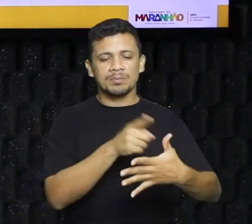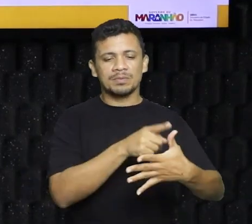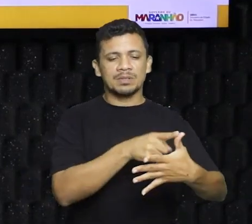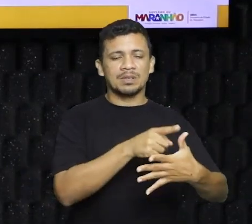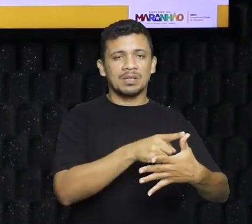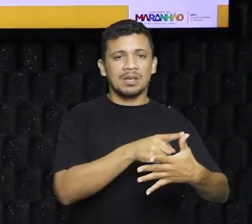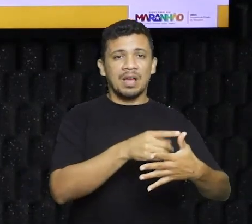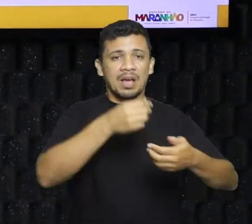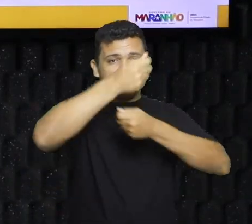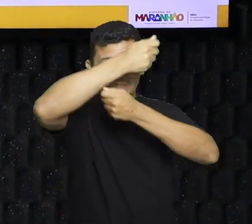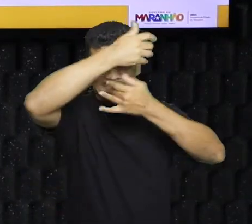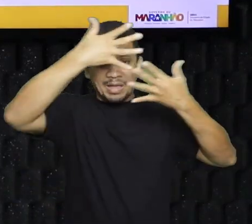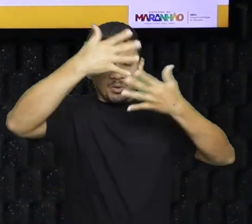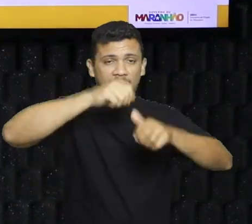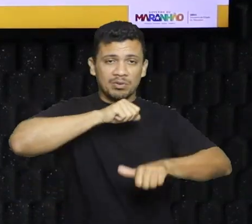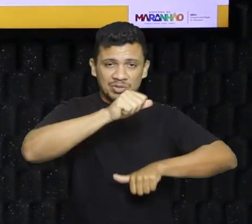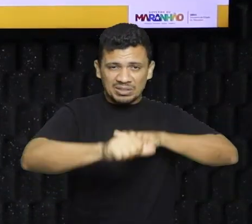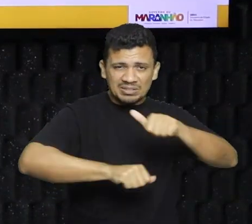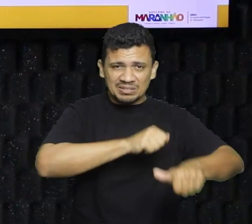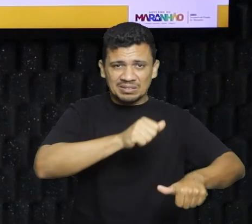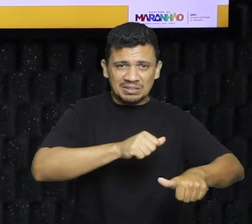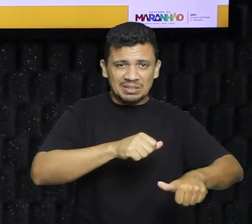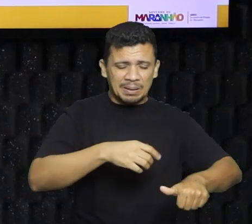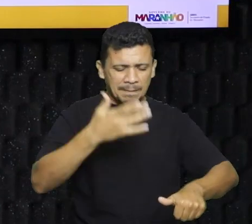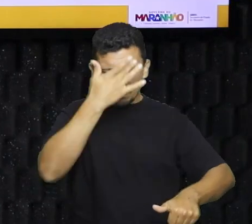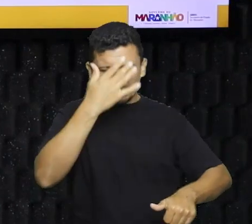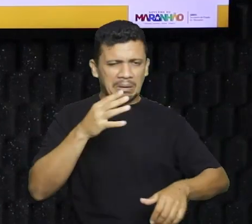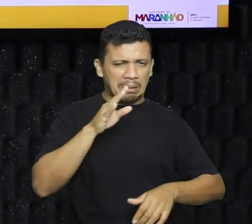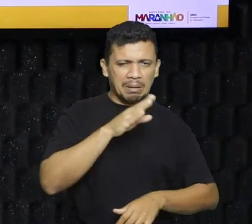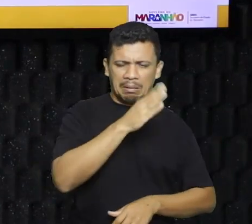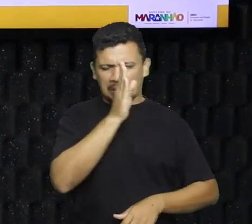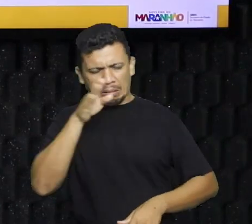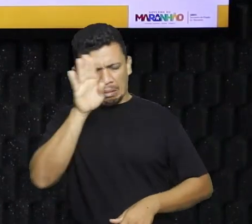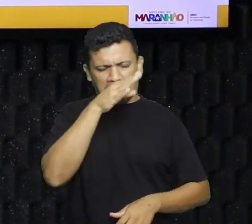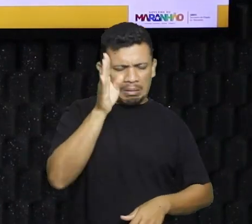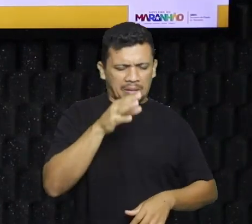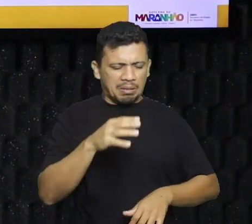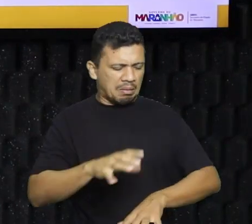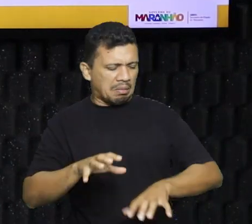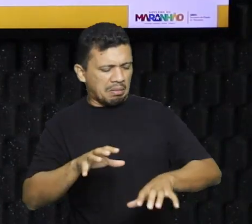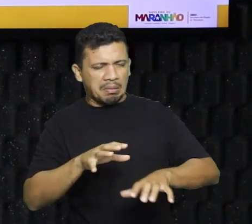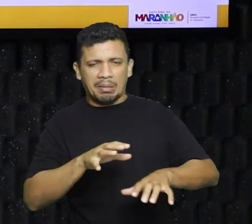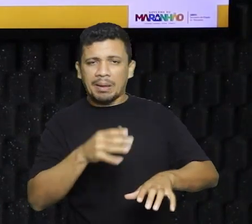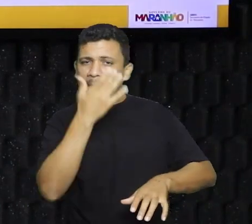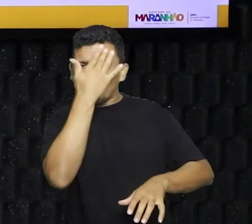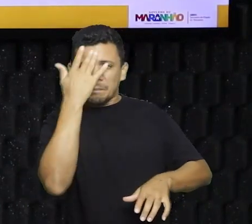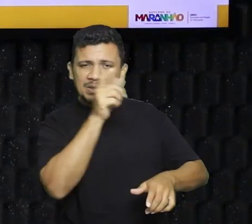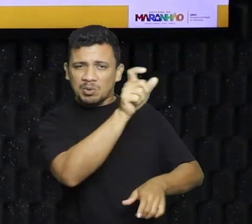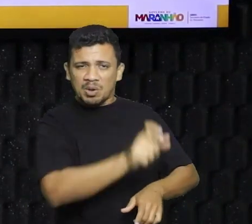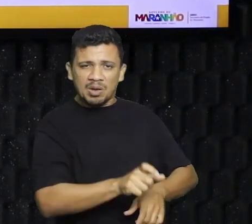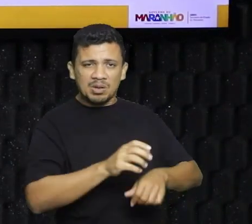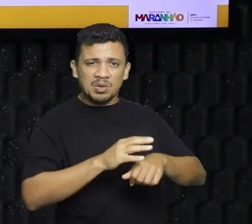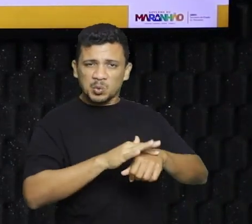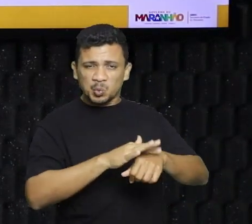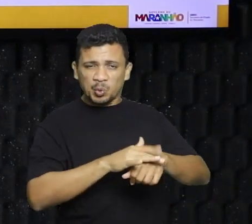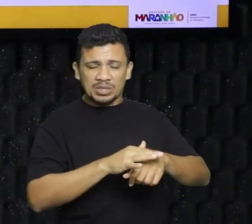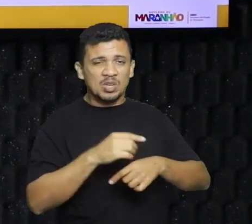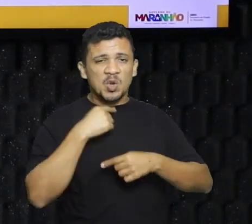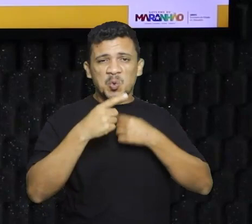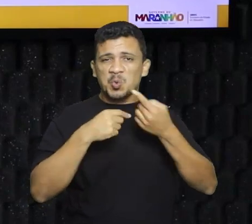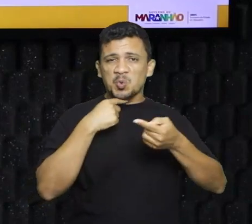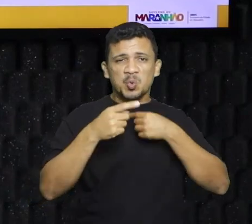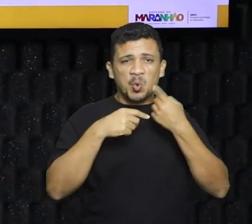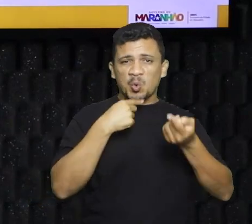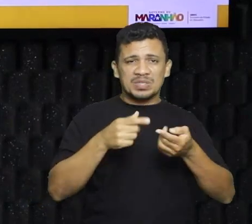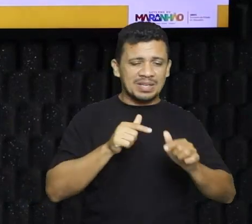neurológicas que causam crises epilépticas, tornando o doente incapacitado contra